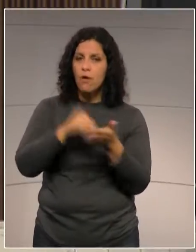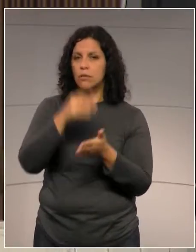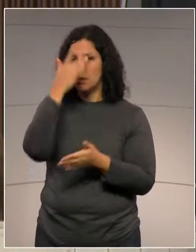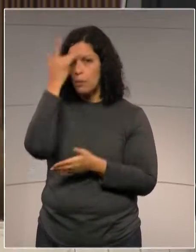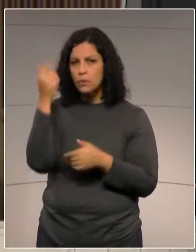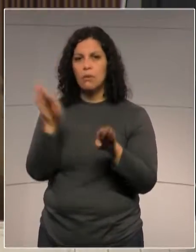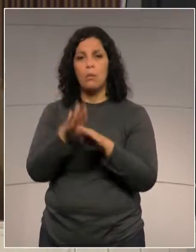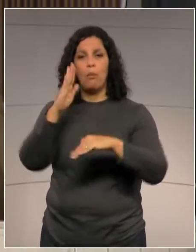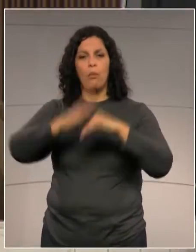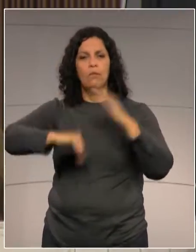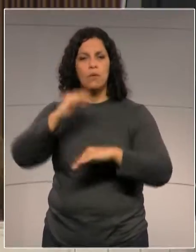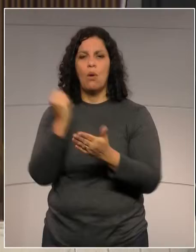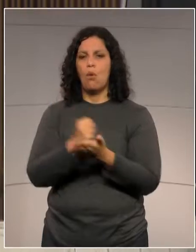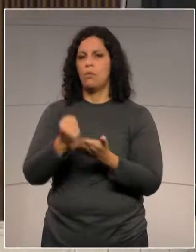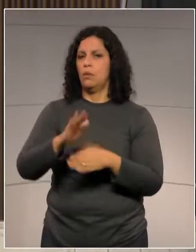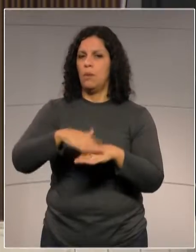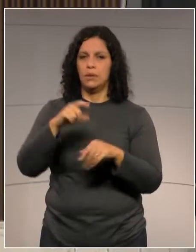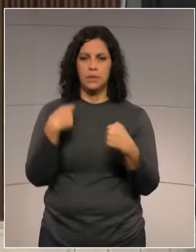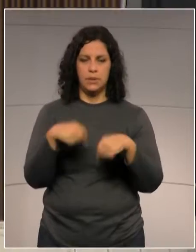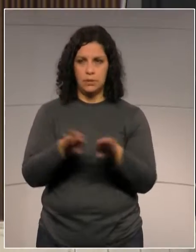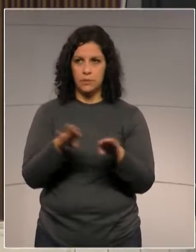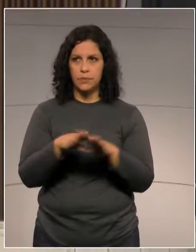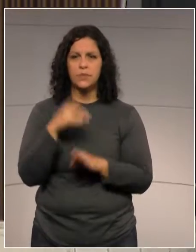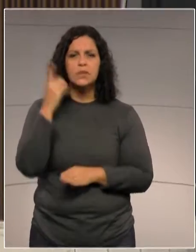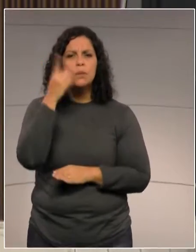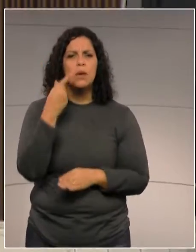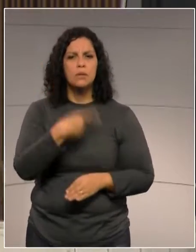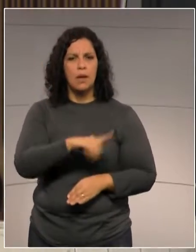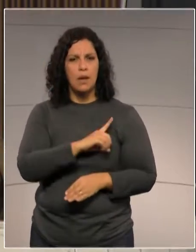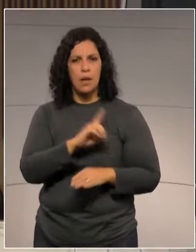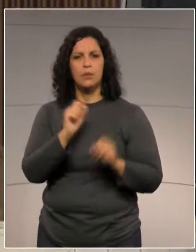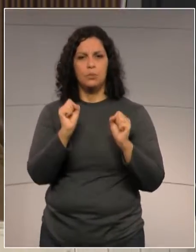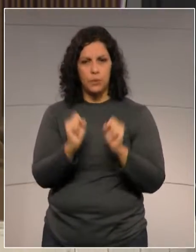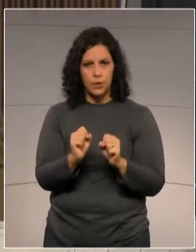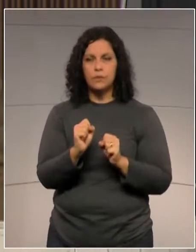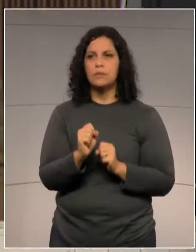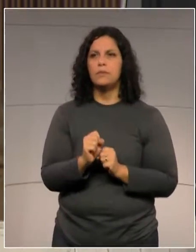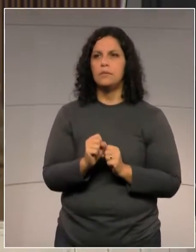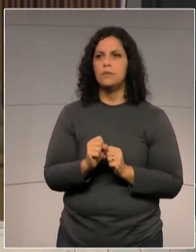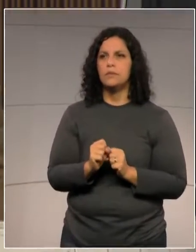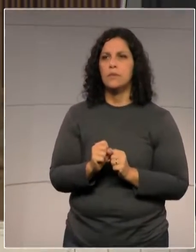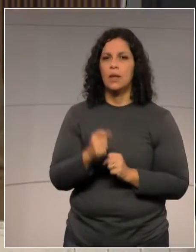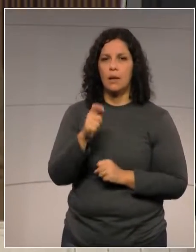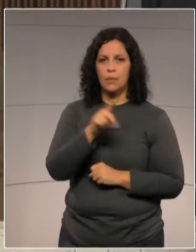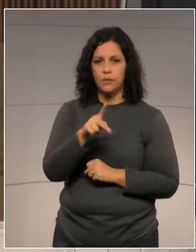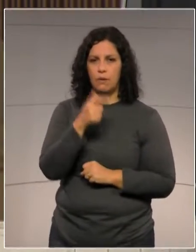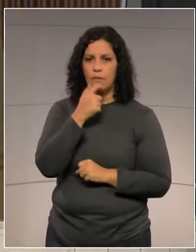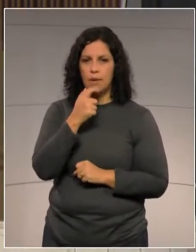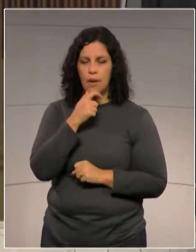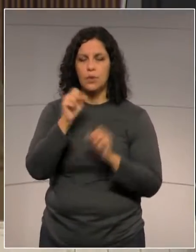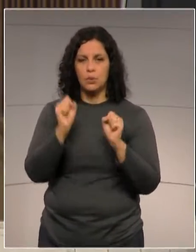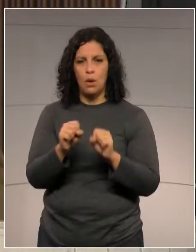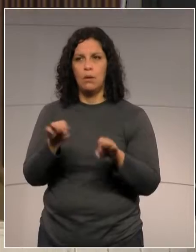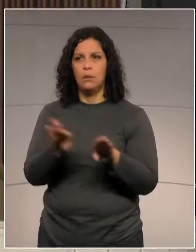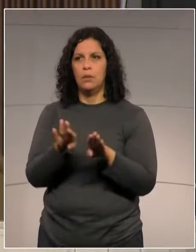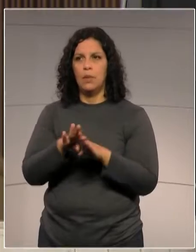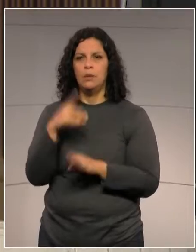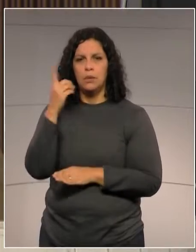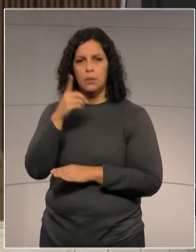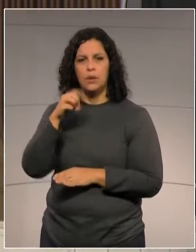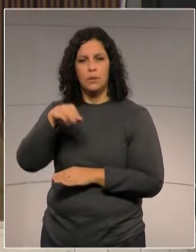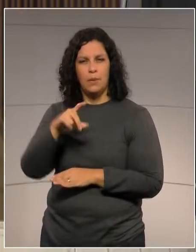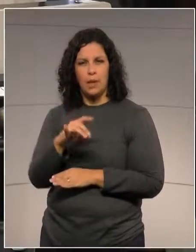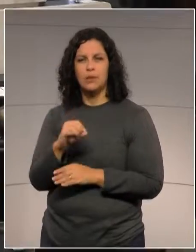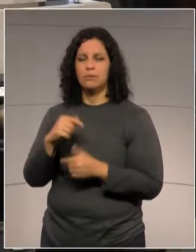novos profissionais. Primeiro, deputado delegado, na sequência, deputado Lemos, depois deputado Márcio Pacheco, deputado Baci,